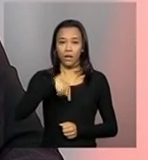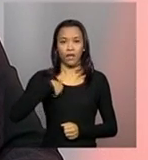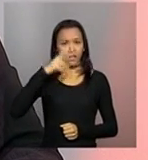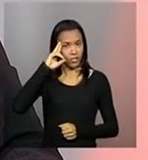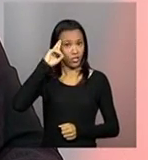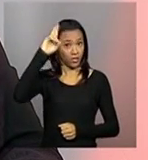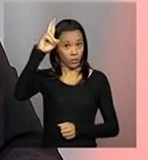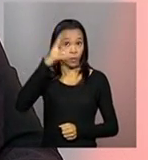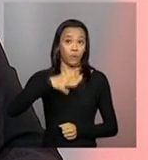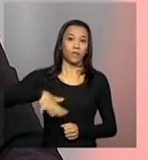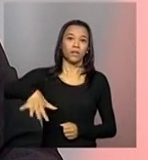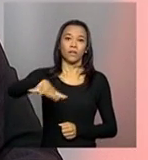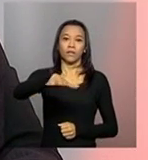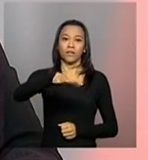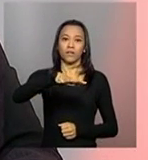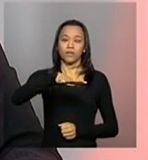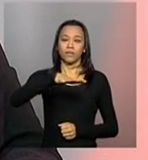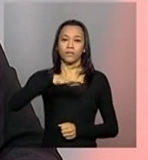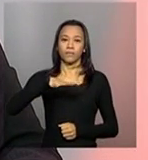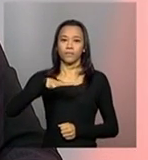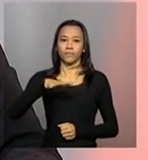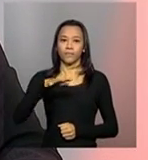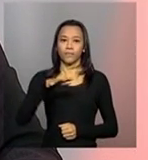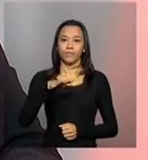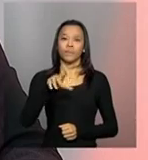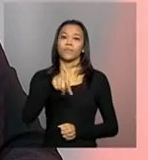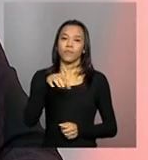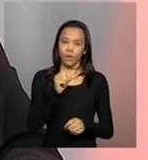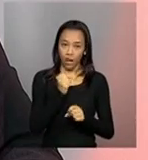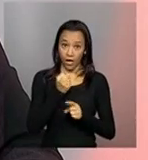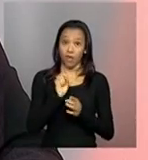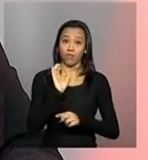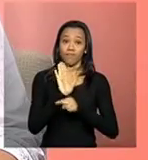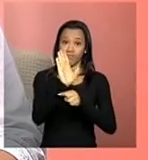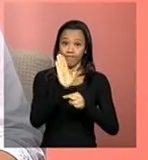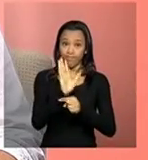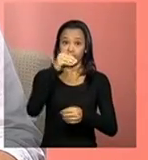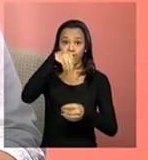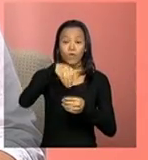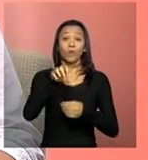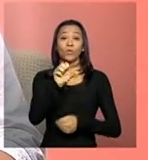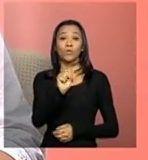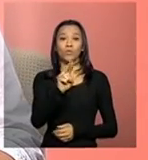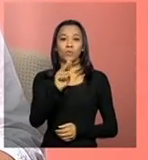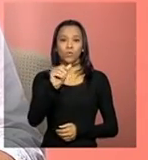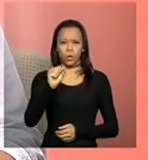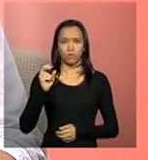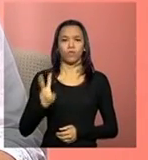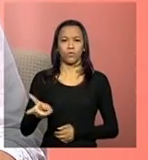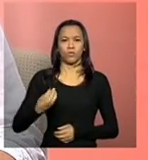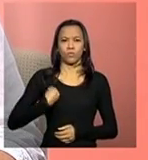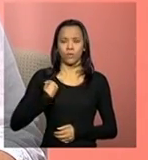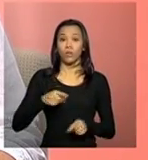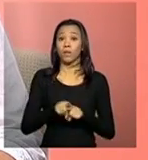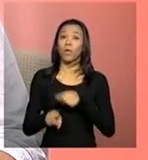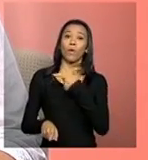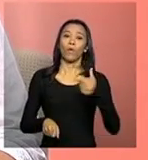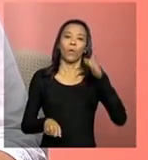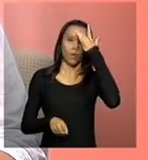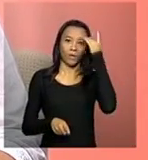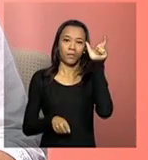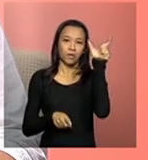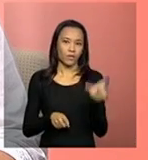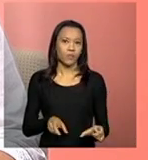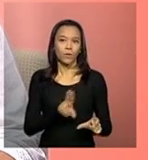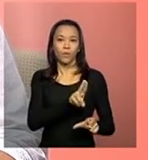da rede social, sócio, desculpe, assistencial do SUAS. Ela continua com a gente. E contamos também com a participação de